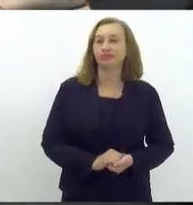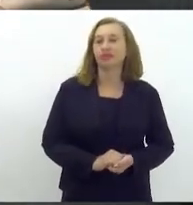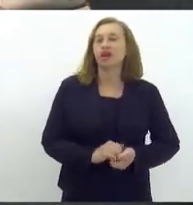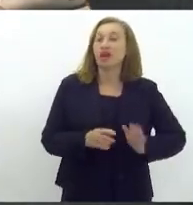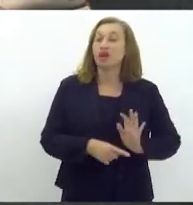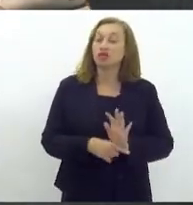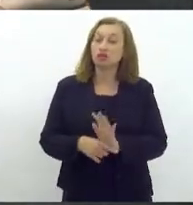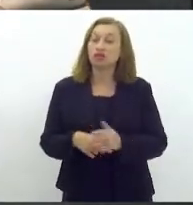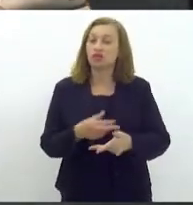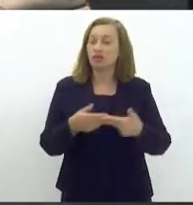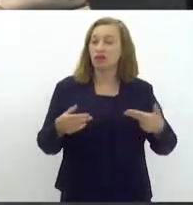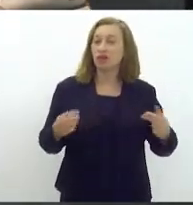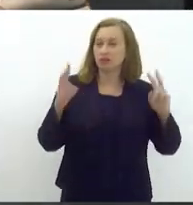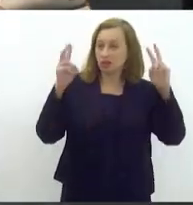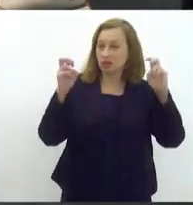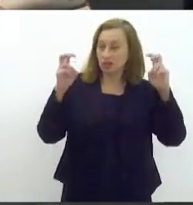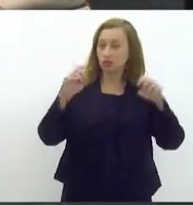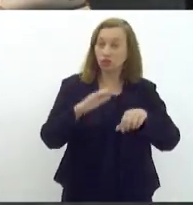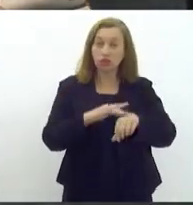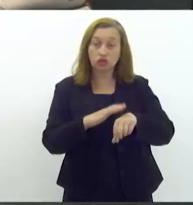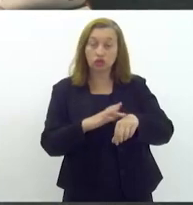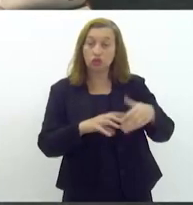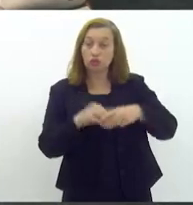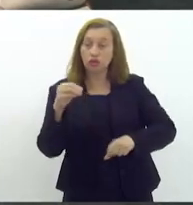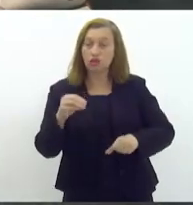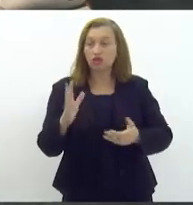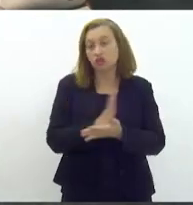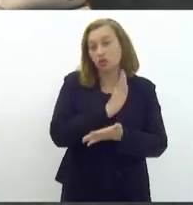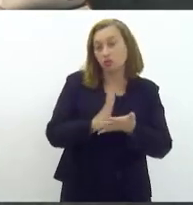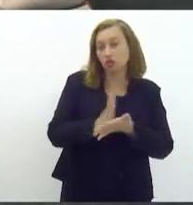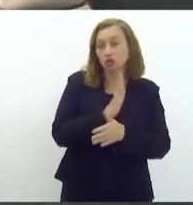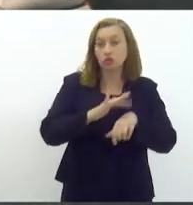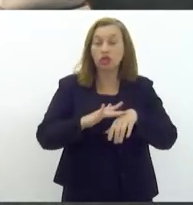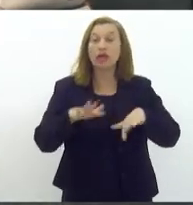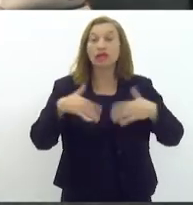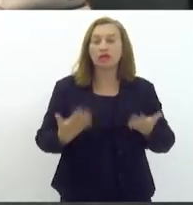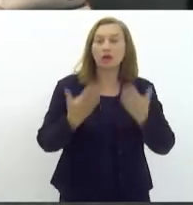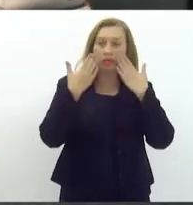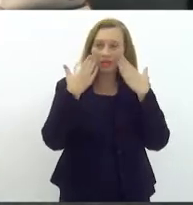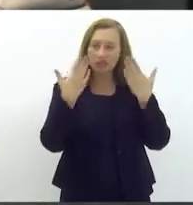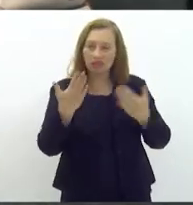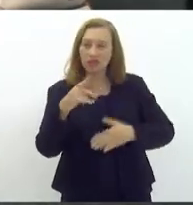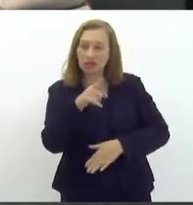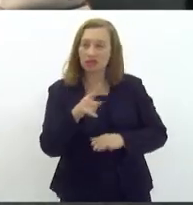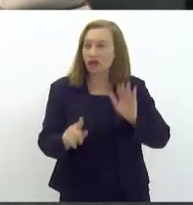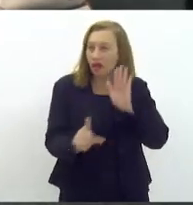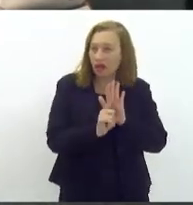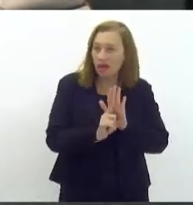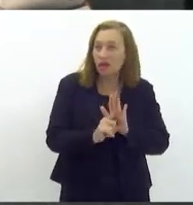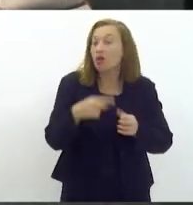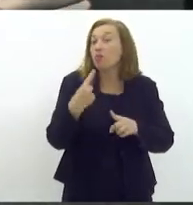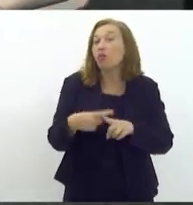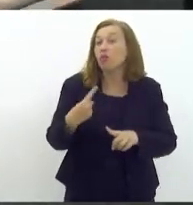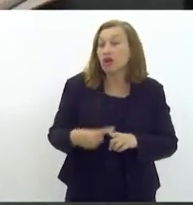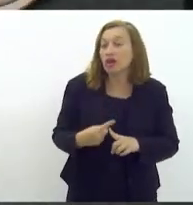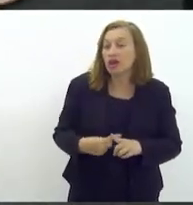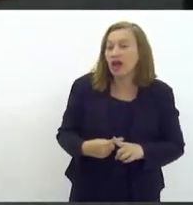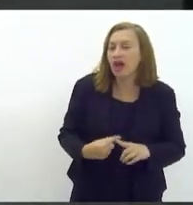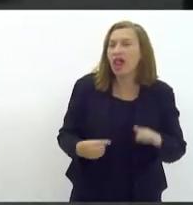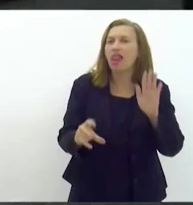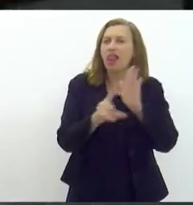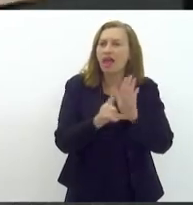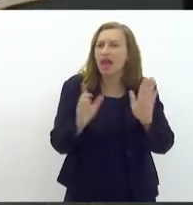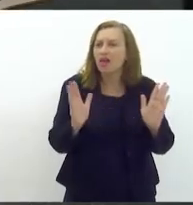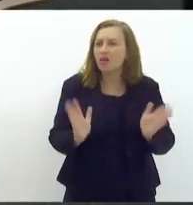para cura de certas doenças. Então, eu apresentei essa lei porque essa lei